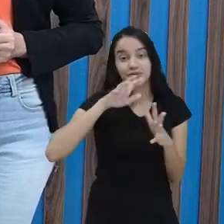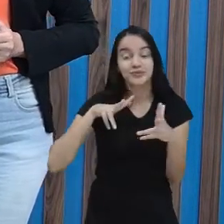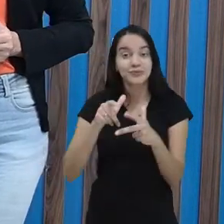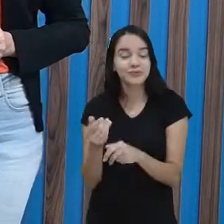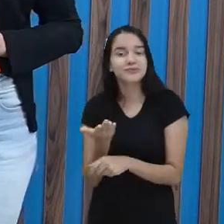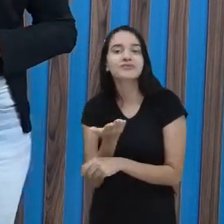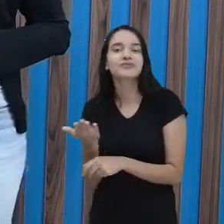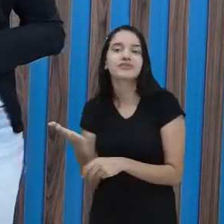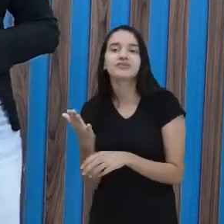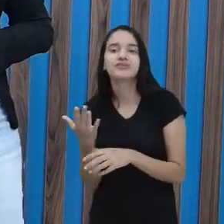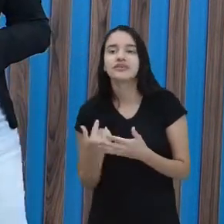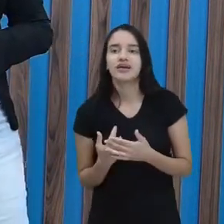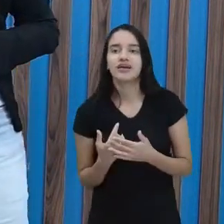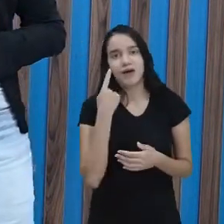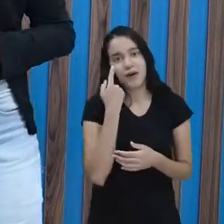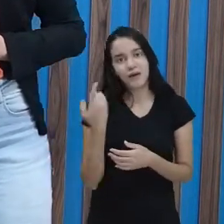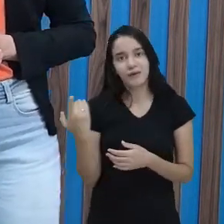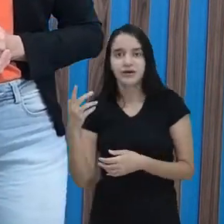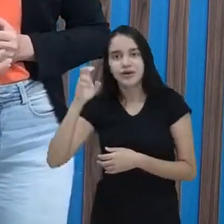gente? Vamos ver outra aí?